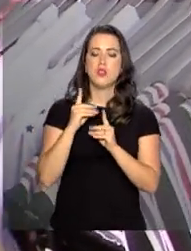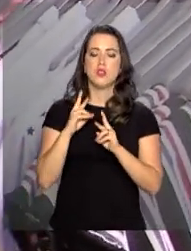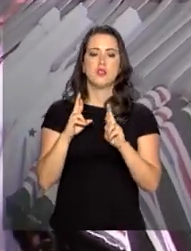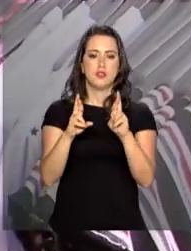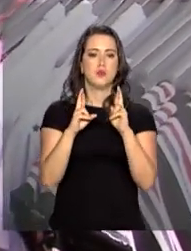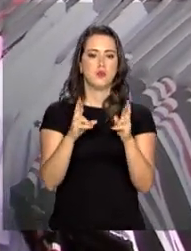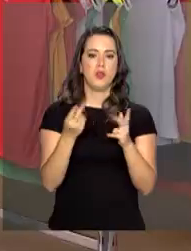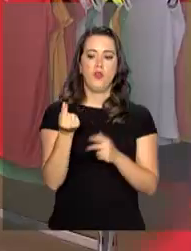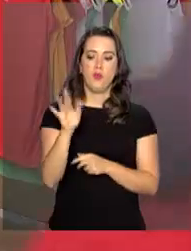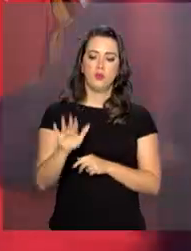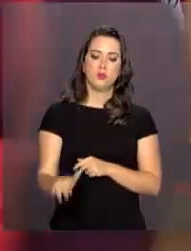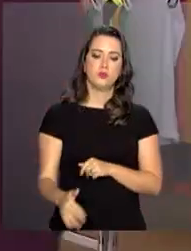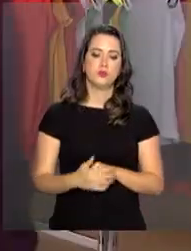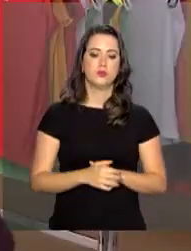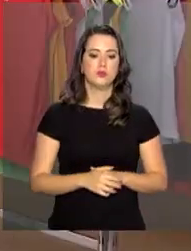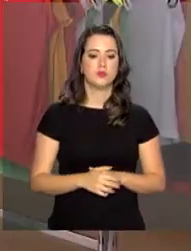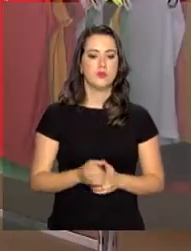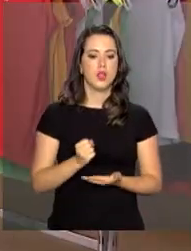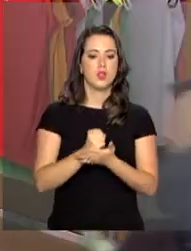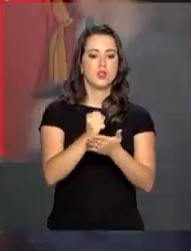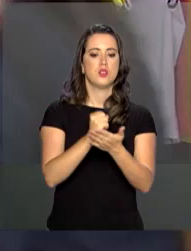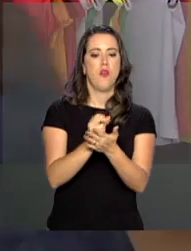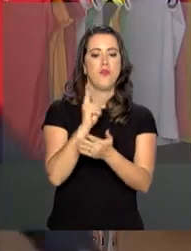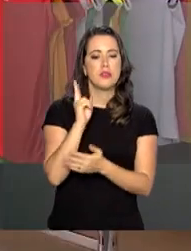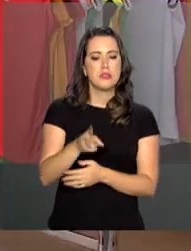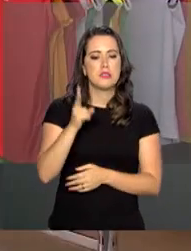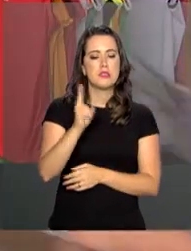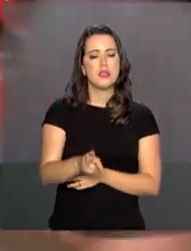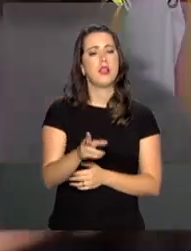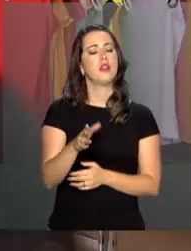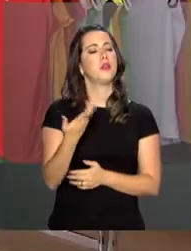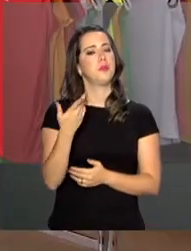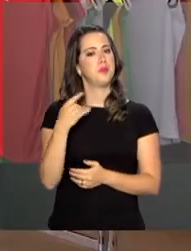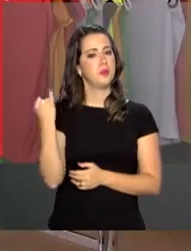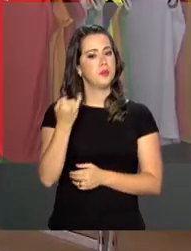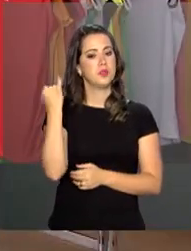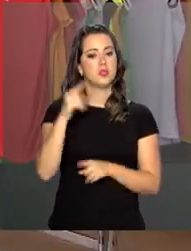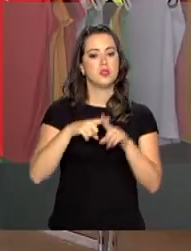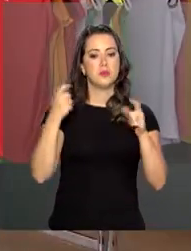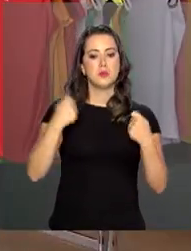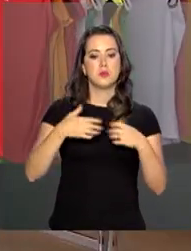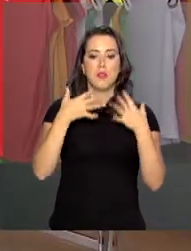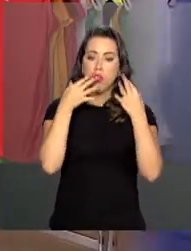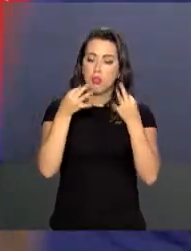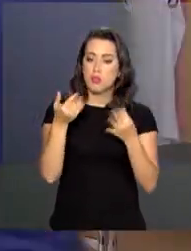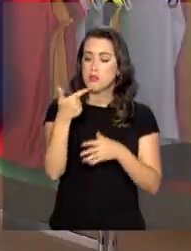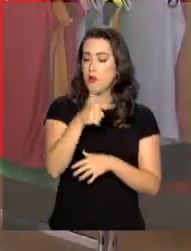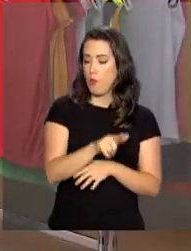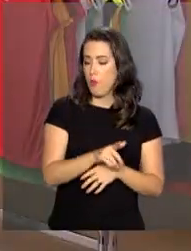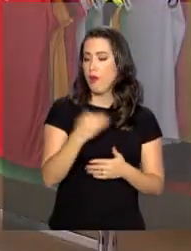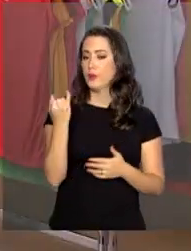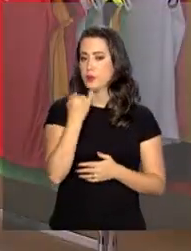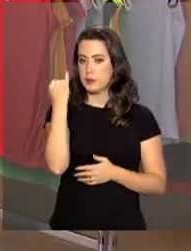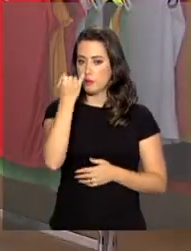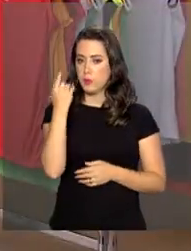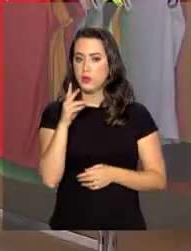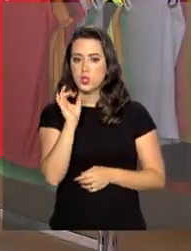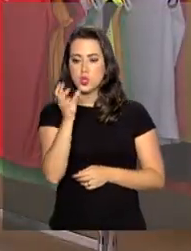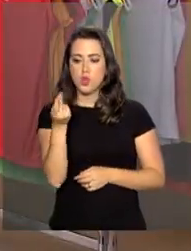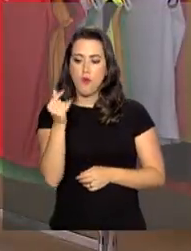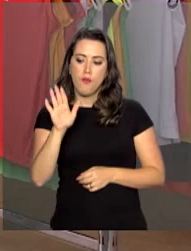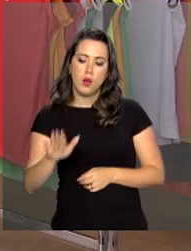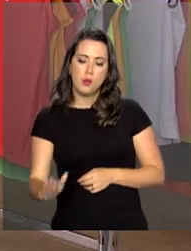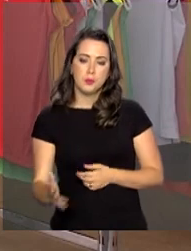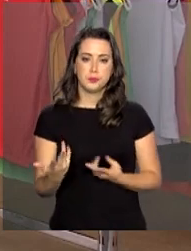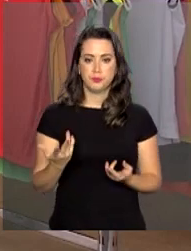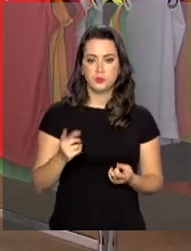para ver se abaixa um pouco. As ofertas são sempre chamativas, mas o consumidor deve ficar atento a outros fatores, além do preço